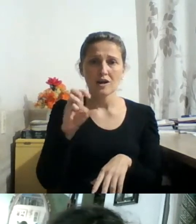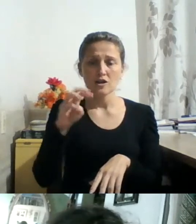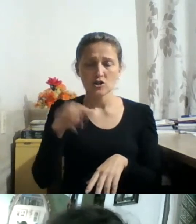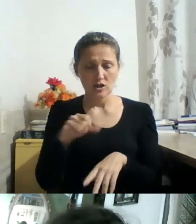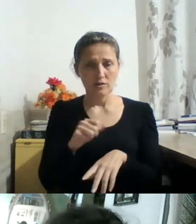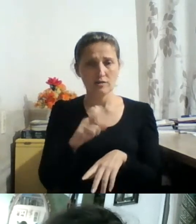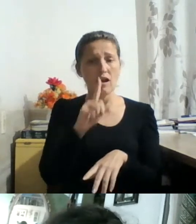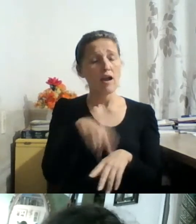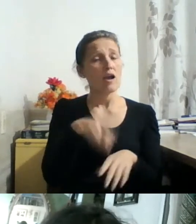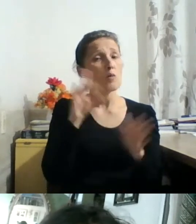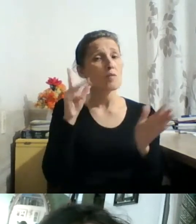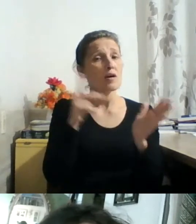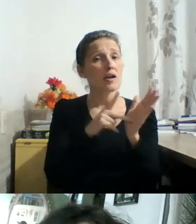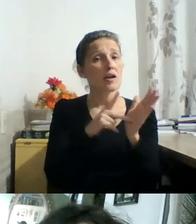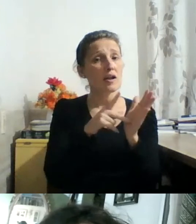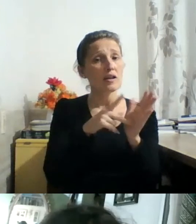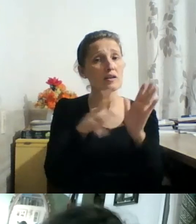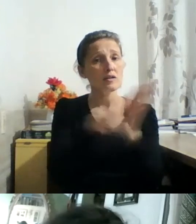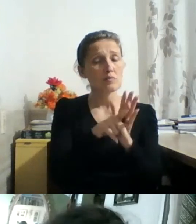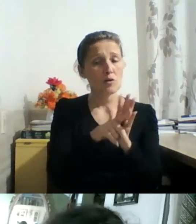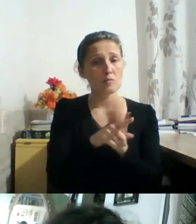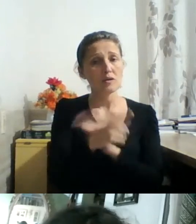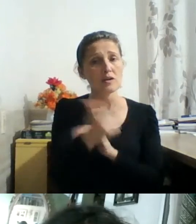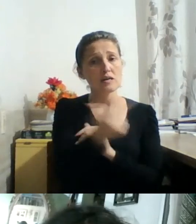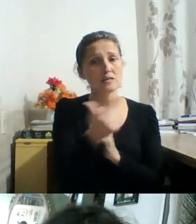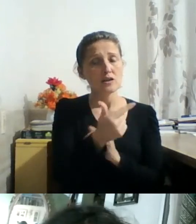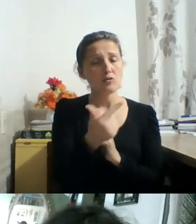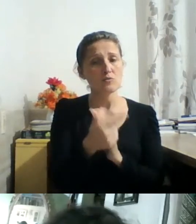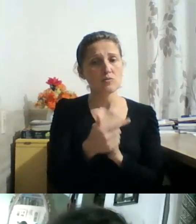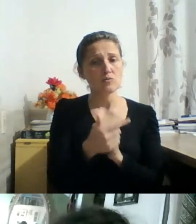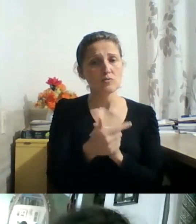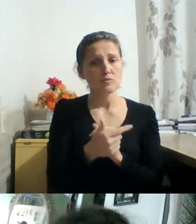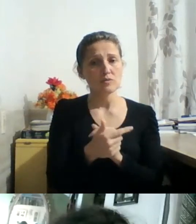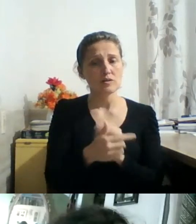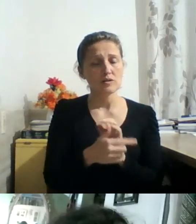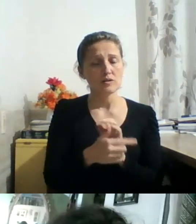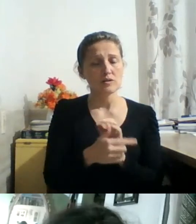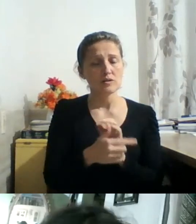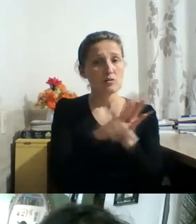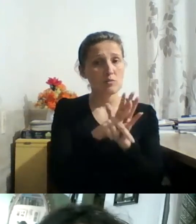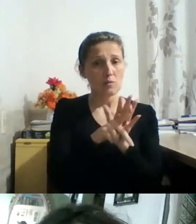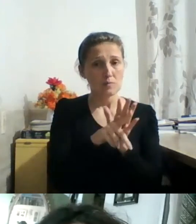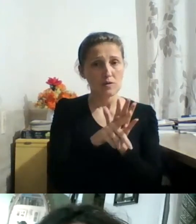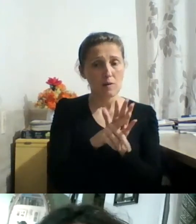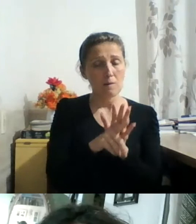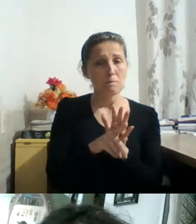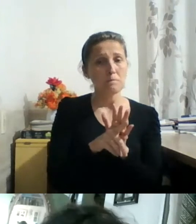própria, que eu chamei de segunda realidade. essa realidade própria nos faz